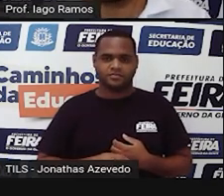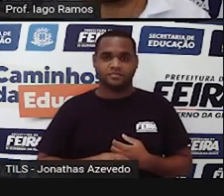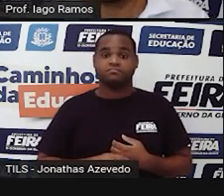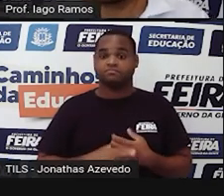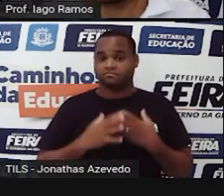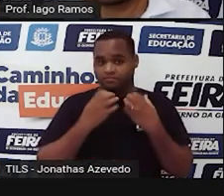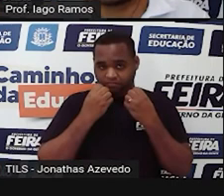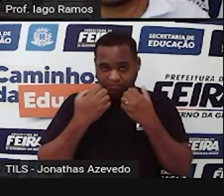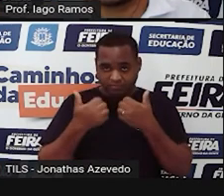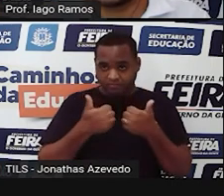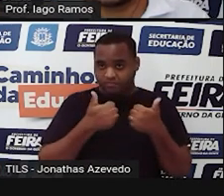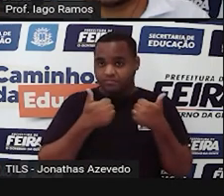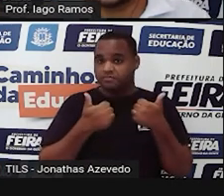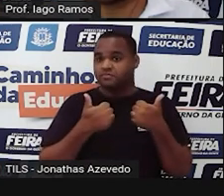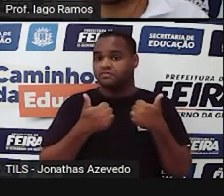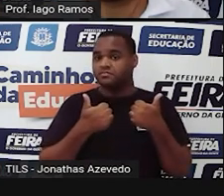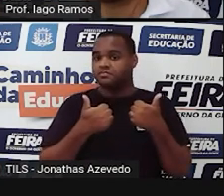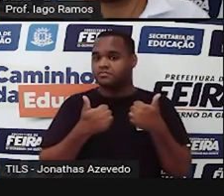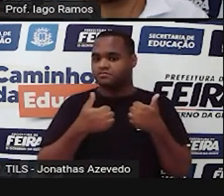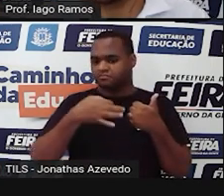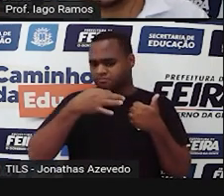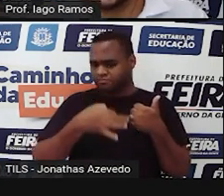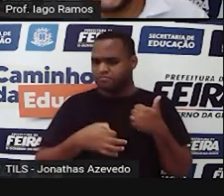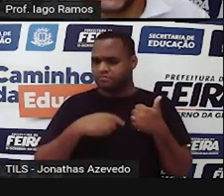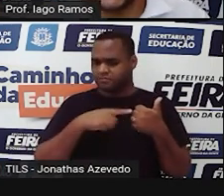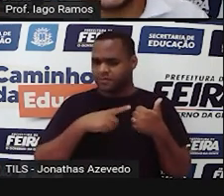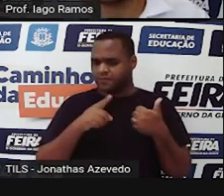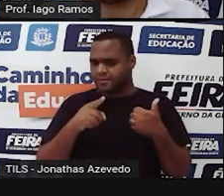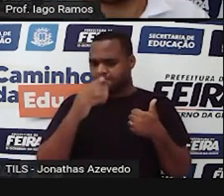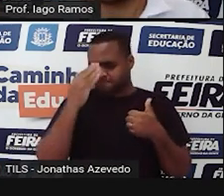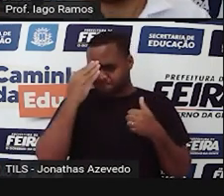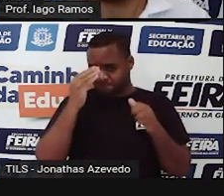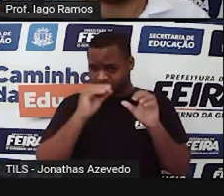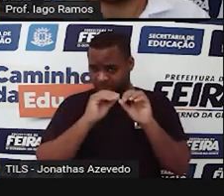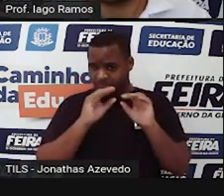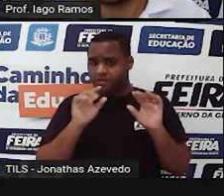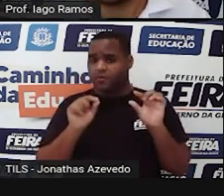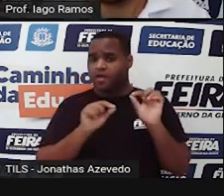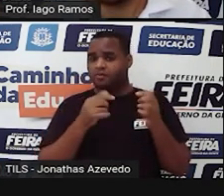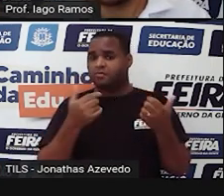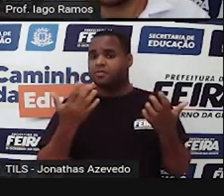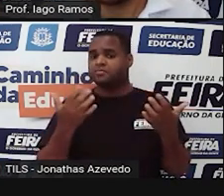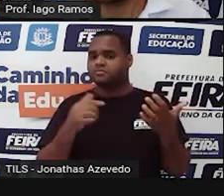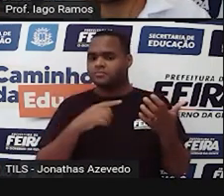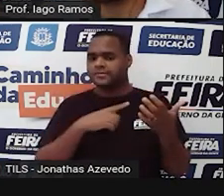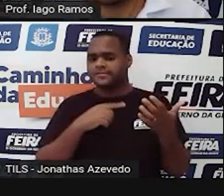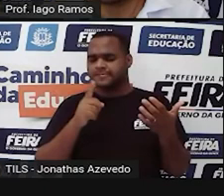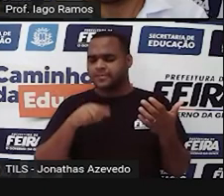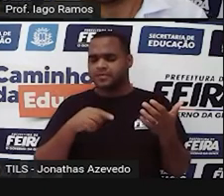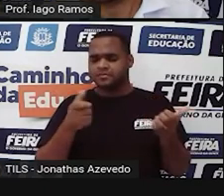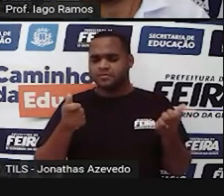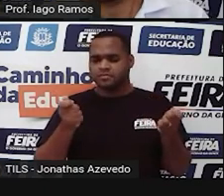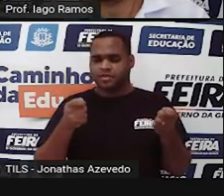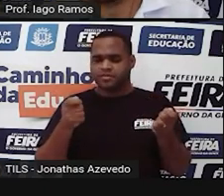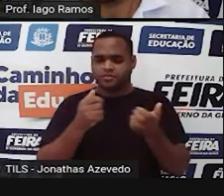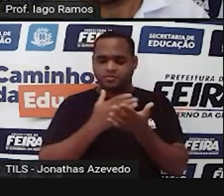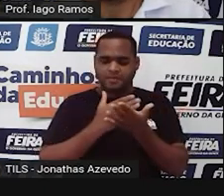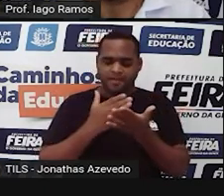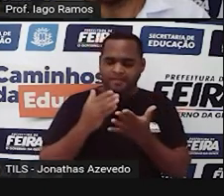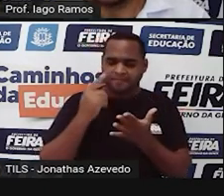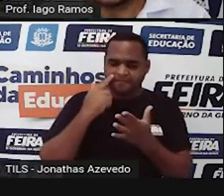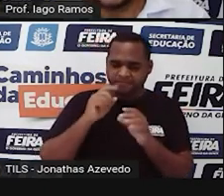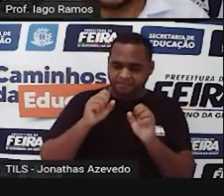bom, tenho certeza que você já descobriu qual é, né? Mas vamos começar de baixo para cima, ó.